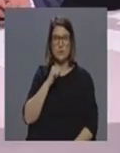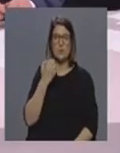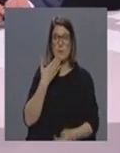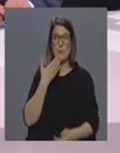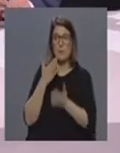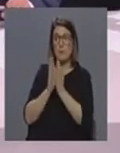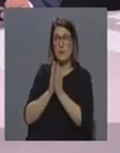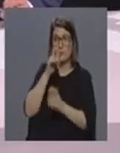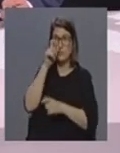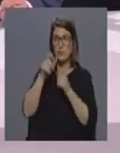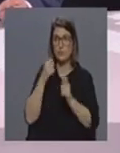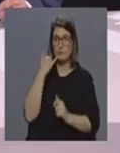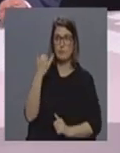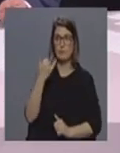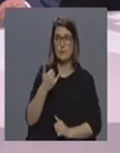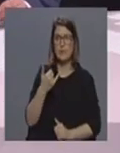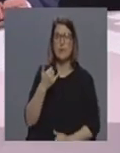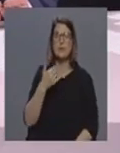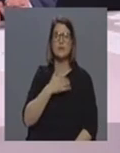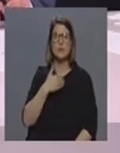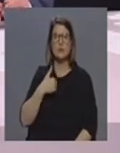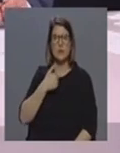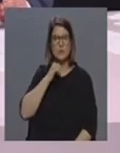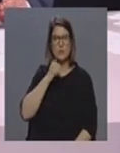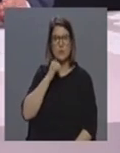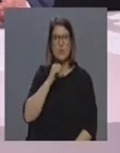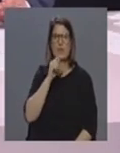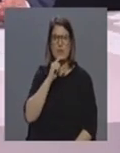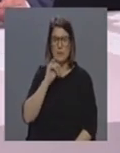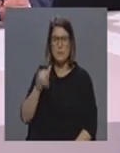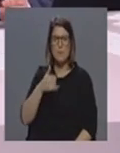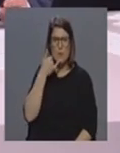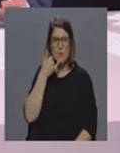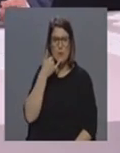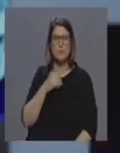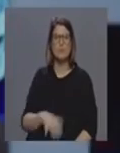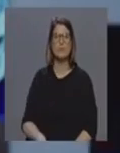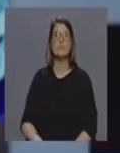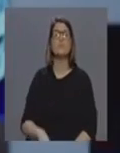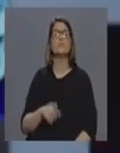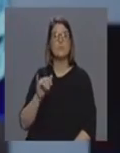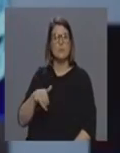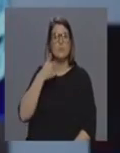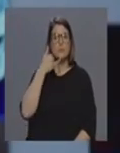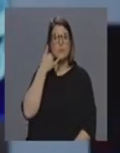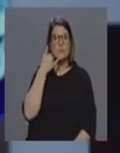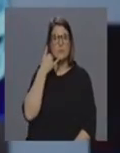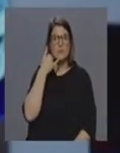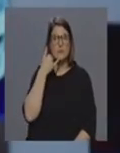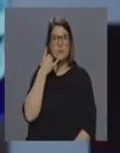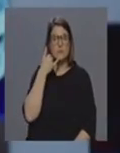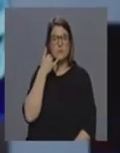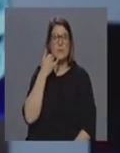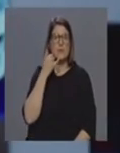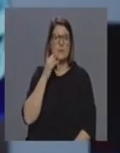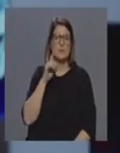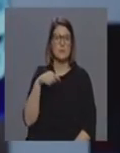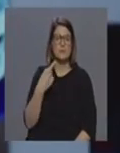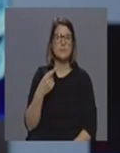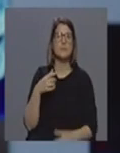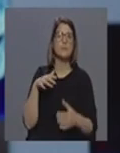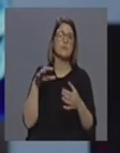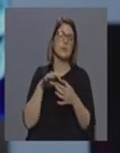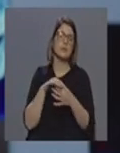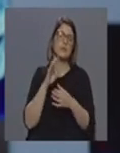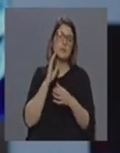passageiros a linha de saúde do Açores tem conseguido dar resposta a linha de saúde do Açores tem conseguido dar resposta dentro daquilo que entanto depois também são as suas